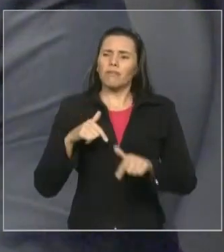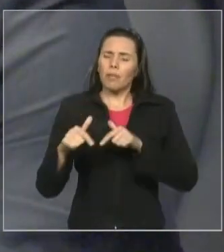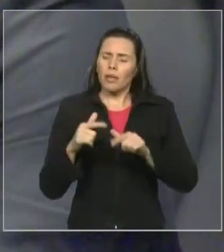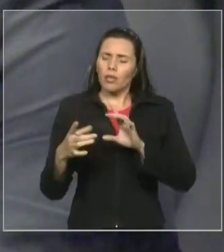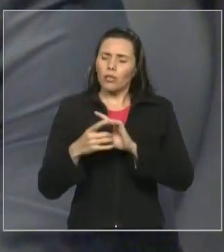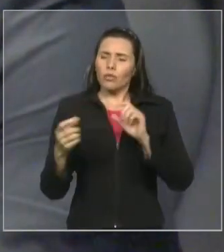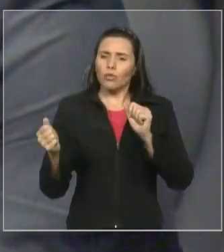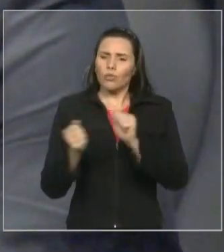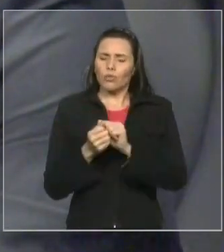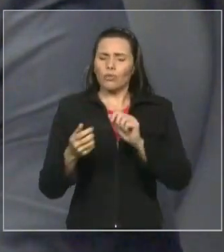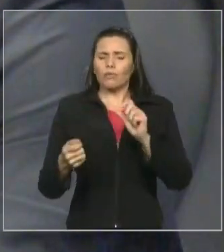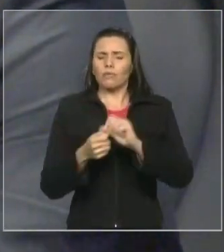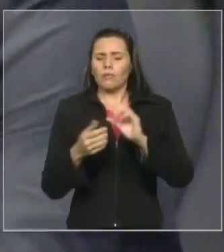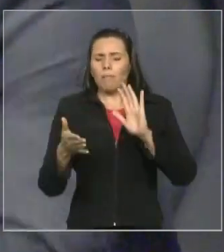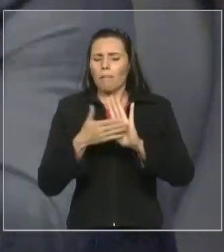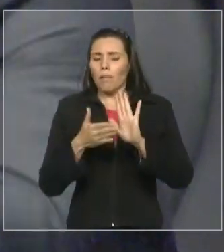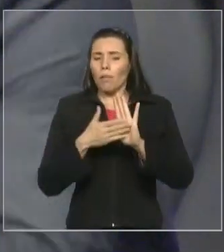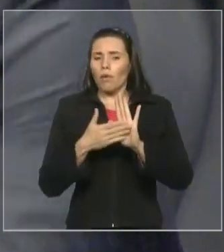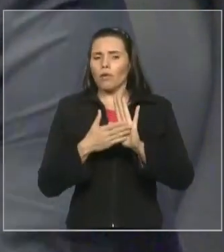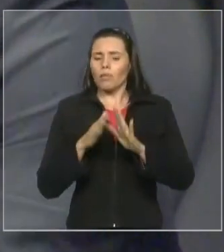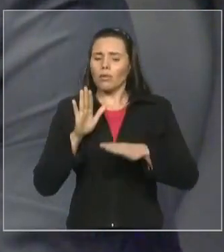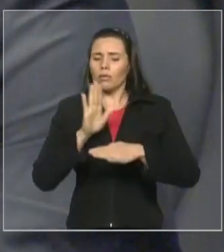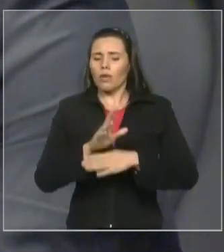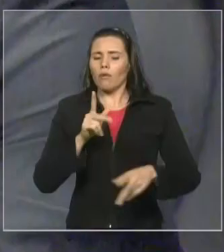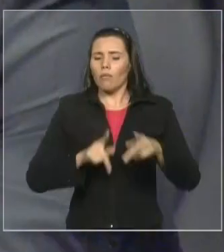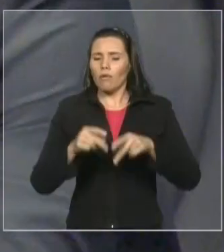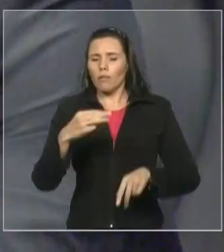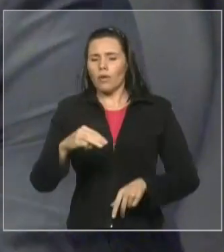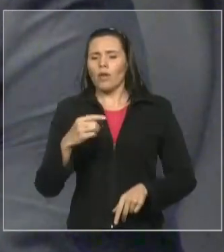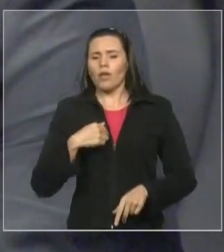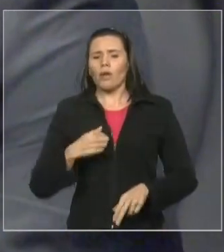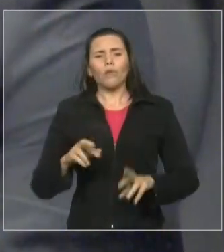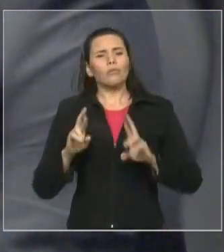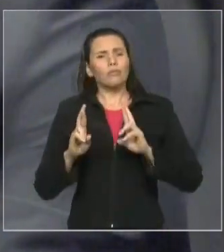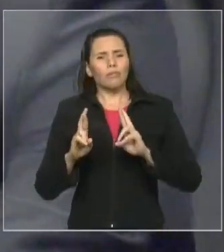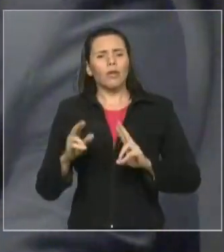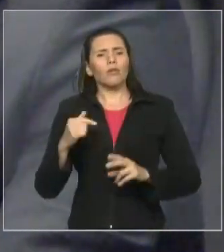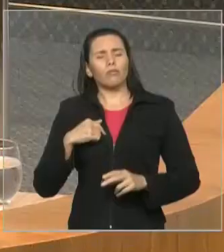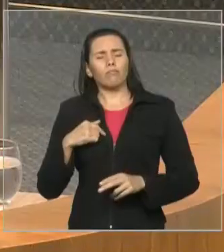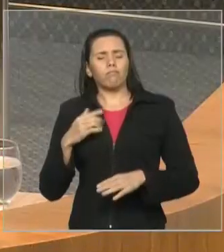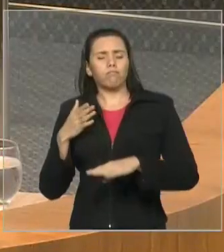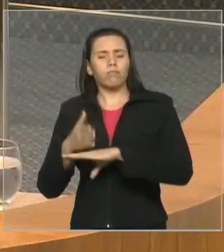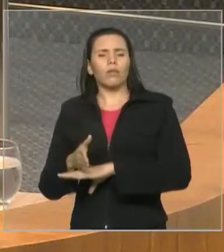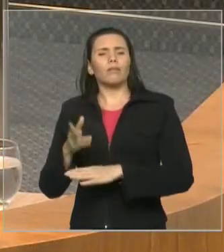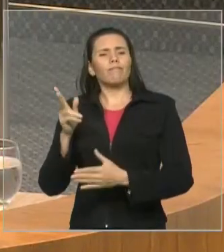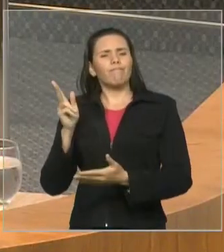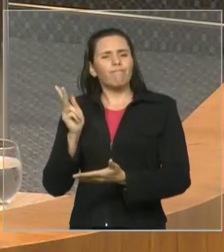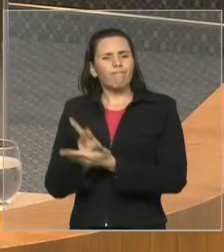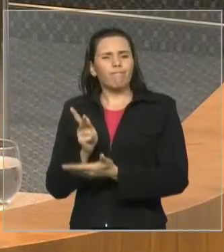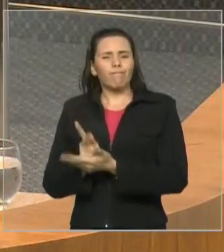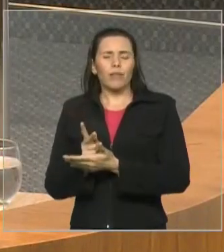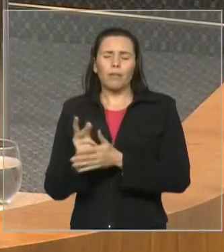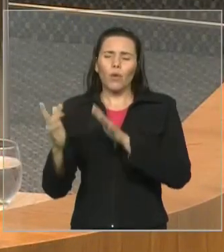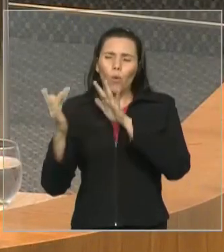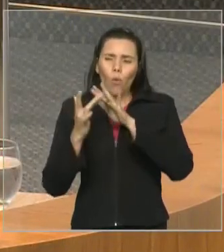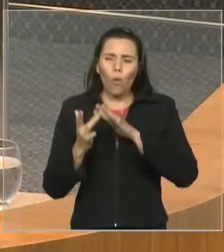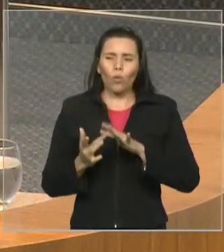parabéns à Vossa Excelência e espero continuar contando com você e conte sempre comigo. Deputado Duarte, muito obrigado.